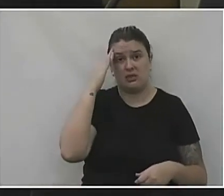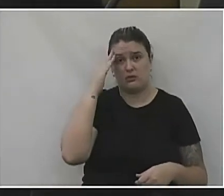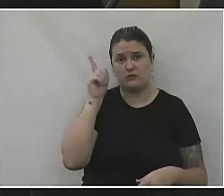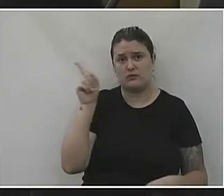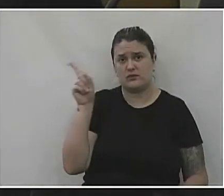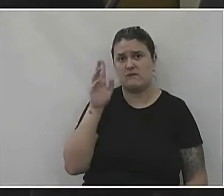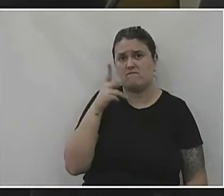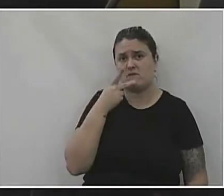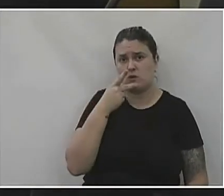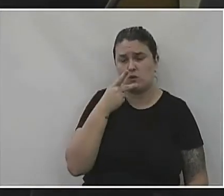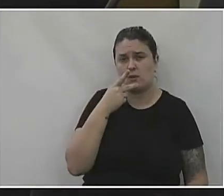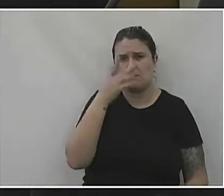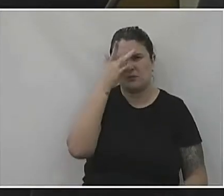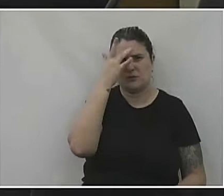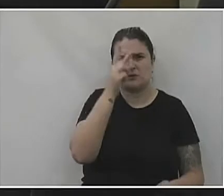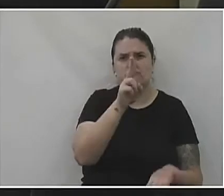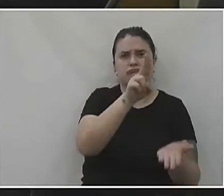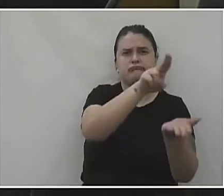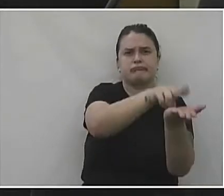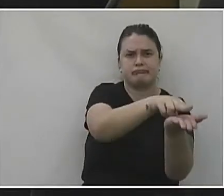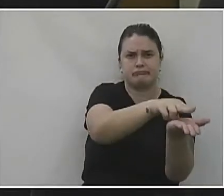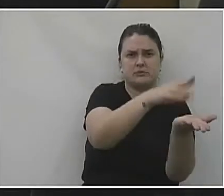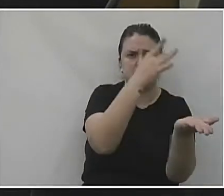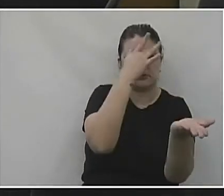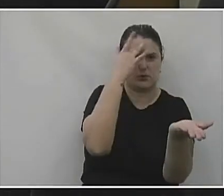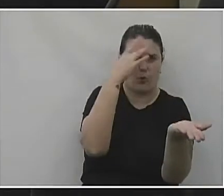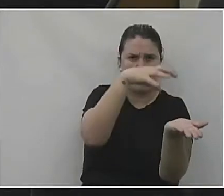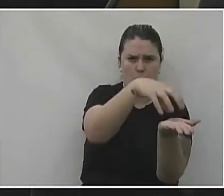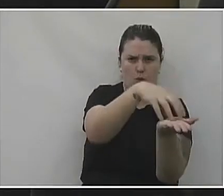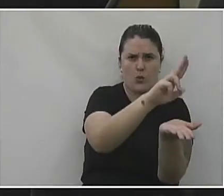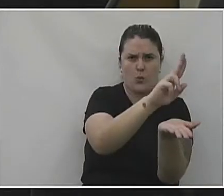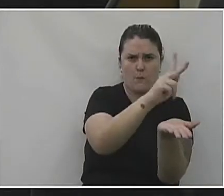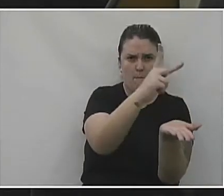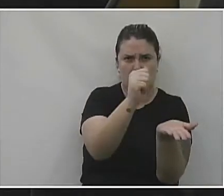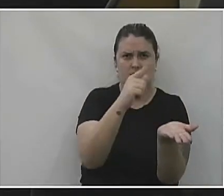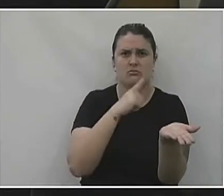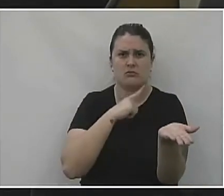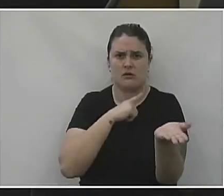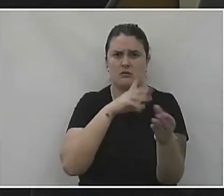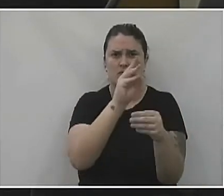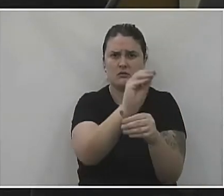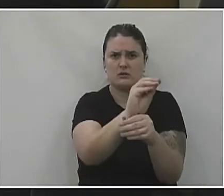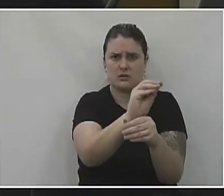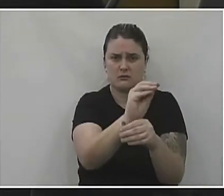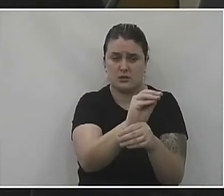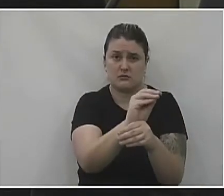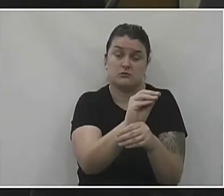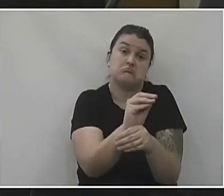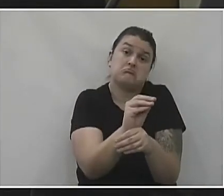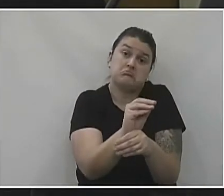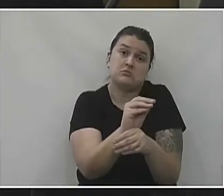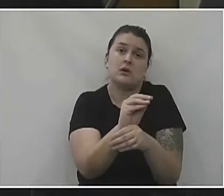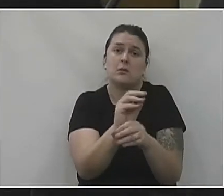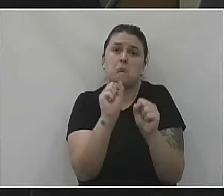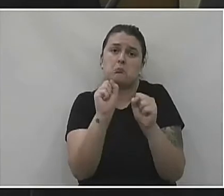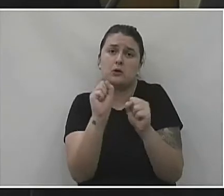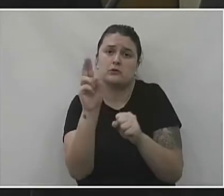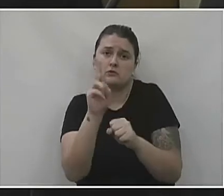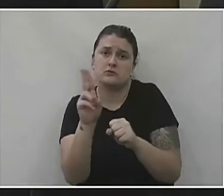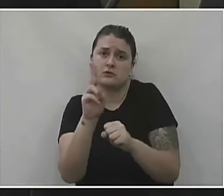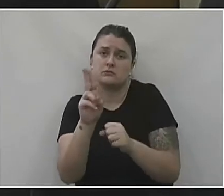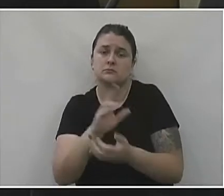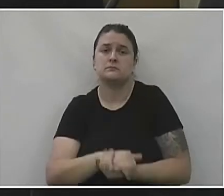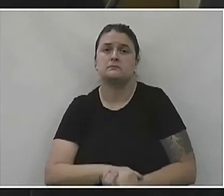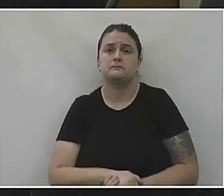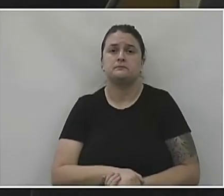interna uma pessoa, que nem o senhor citou ali, que existe um tratamento, é válido ser usado isso daí. Sim,